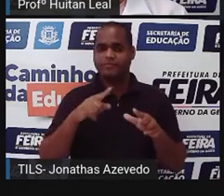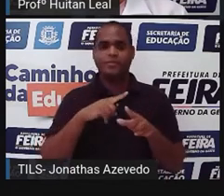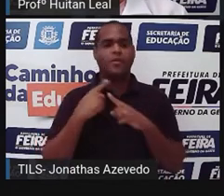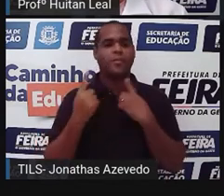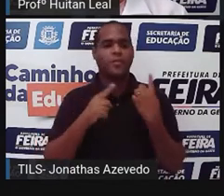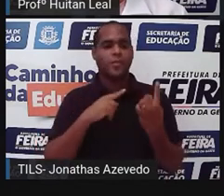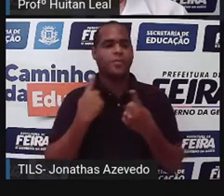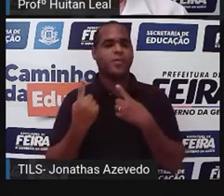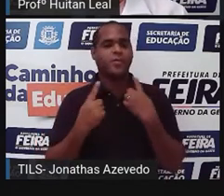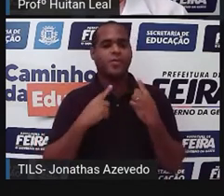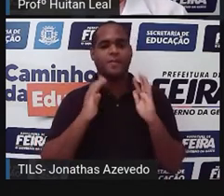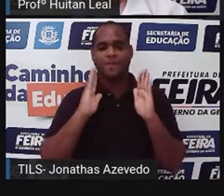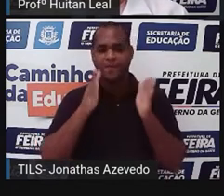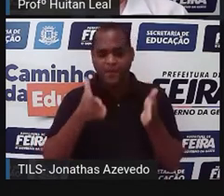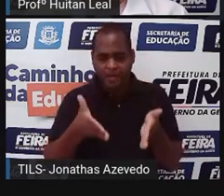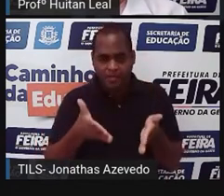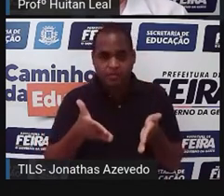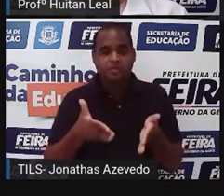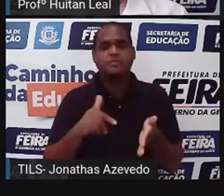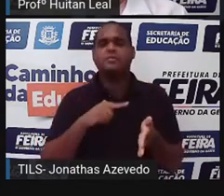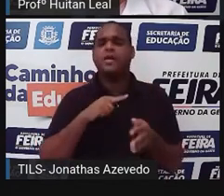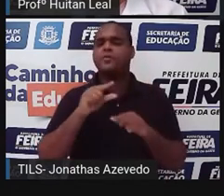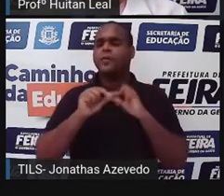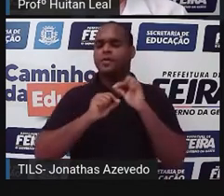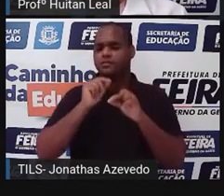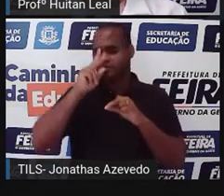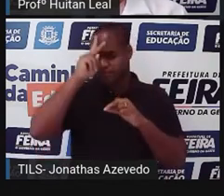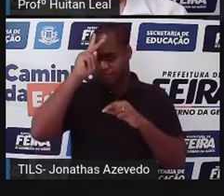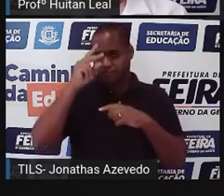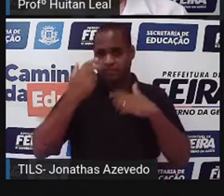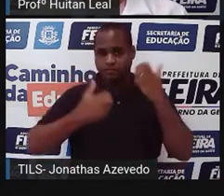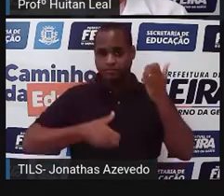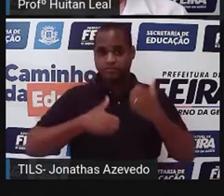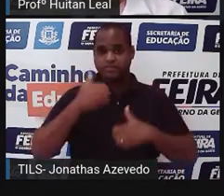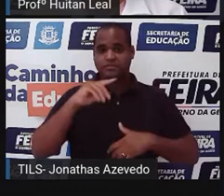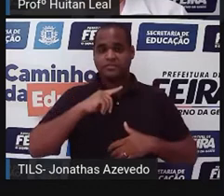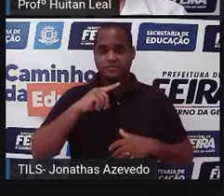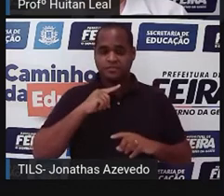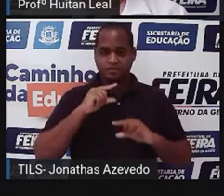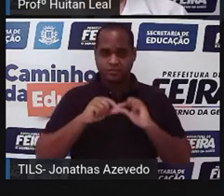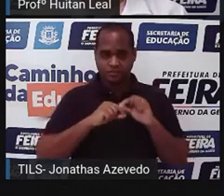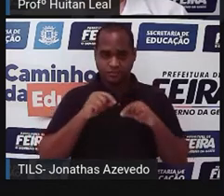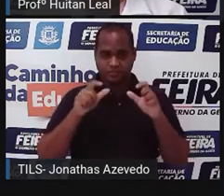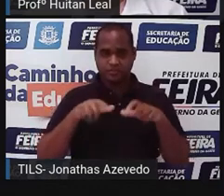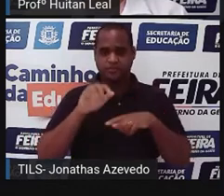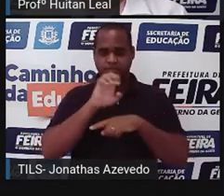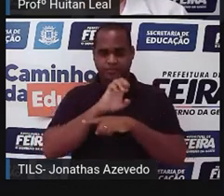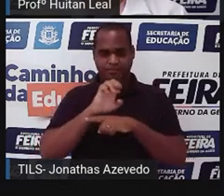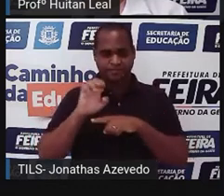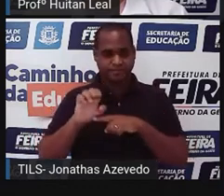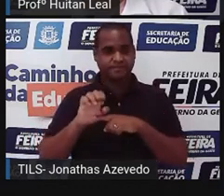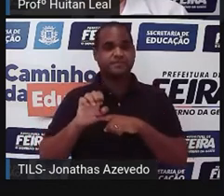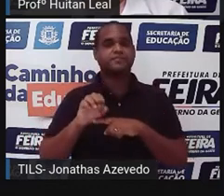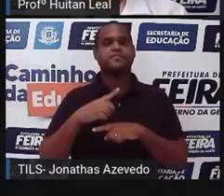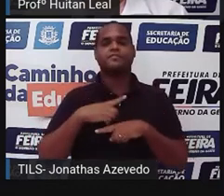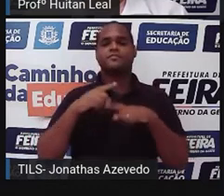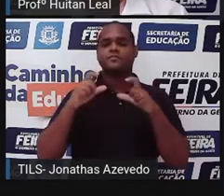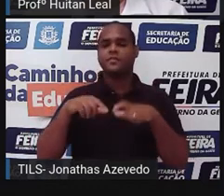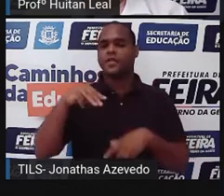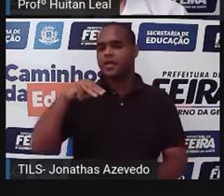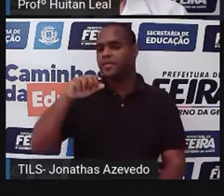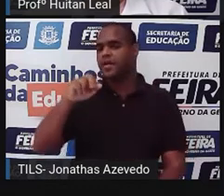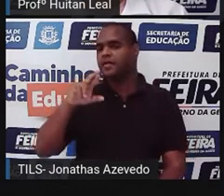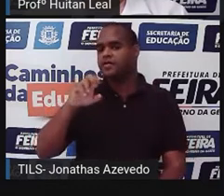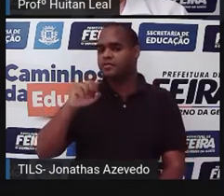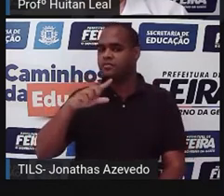ver, não é? O é que se passa nessa história interessante, que vem de lá do Equador. Maria Angula era uma menina